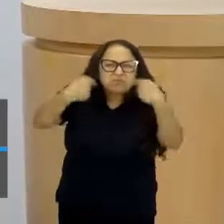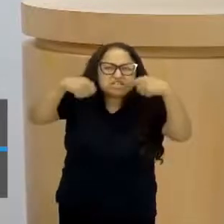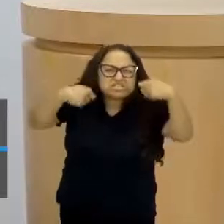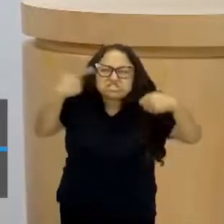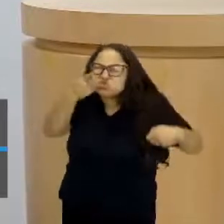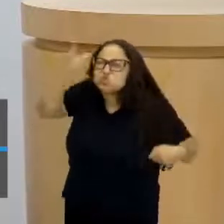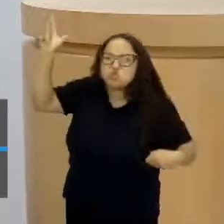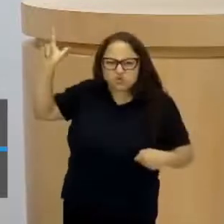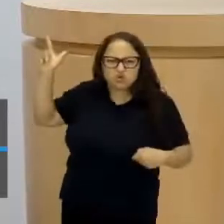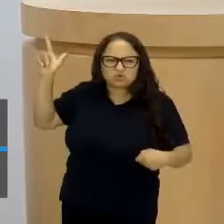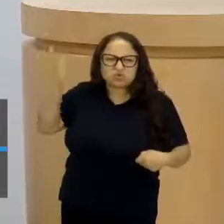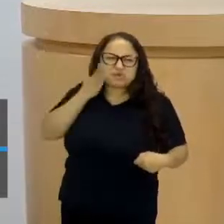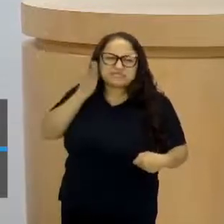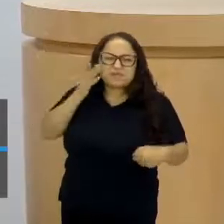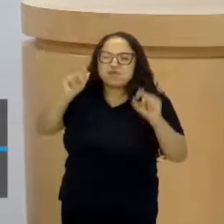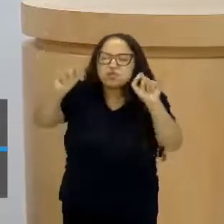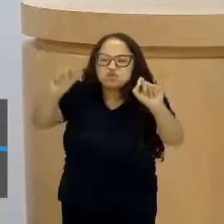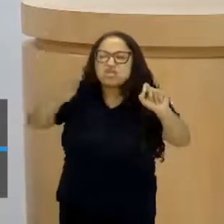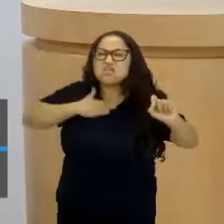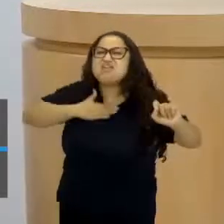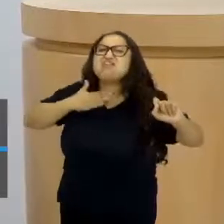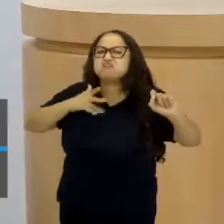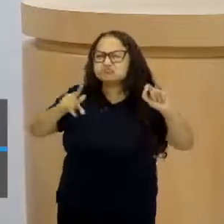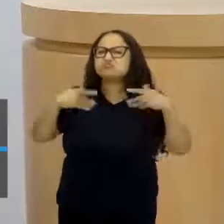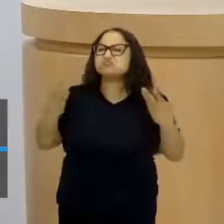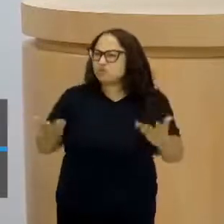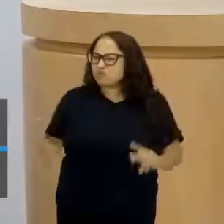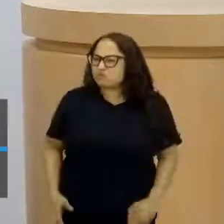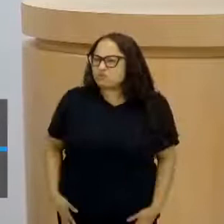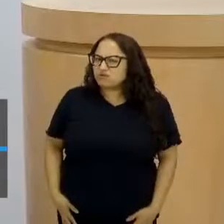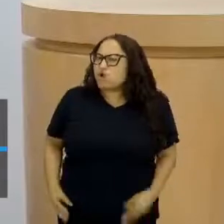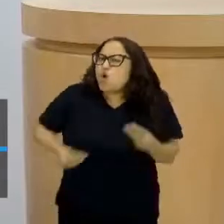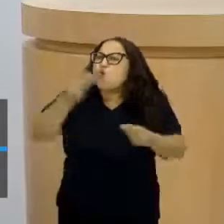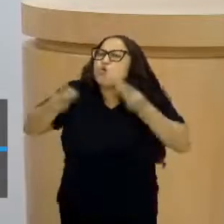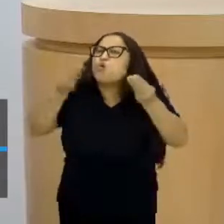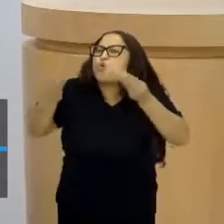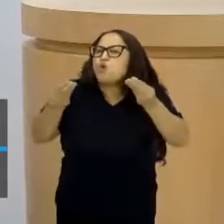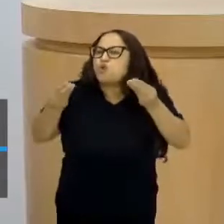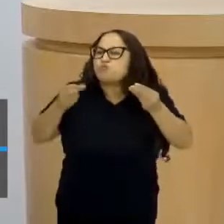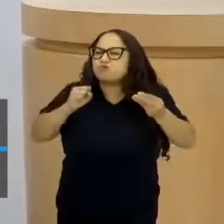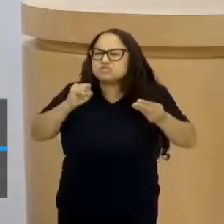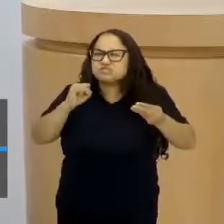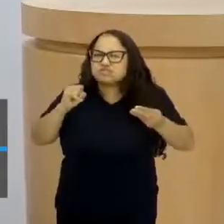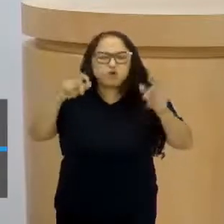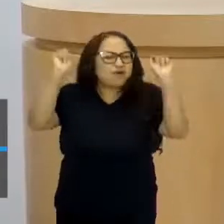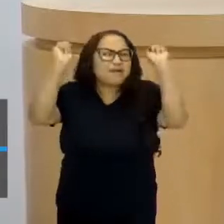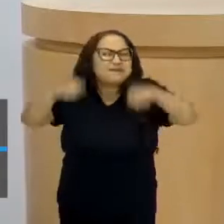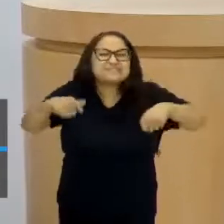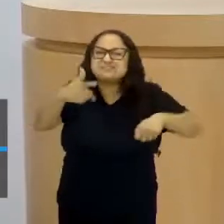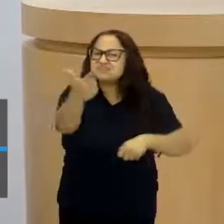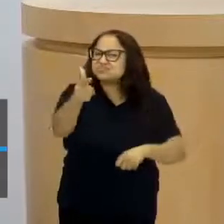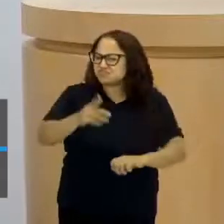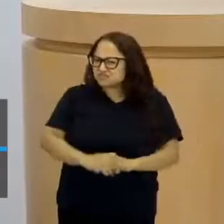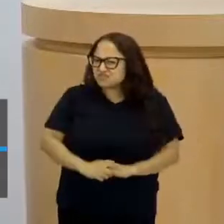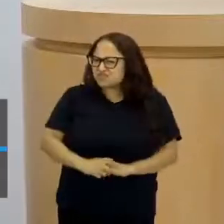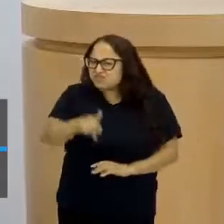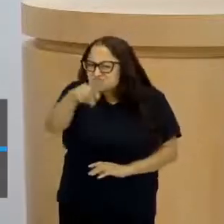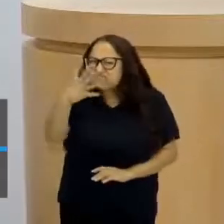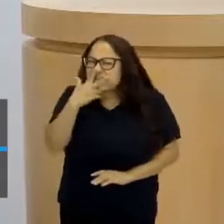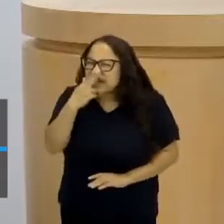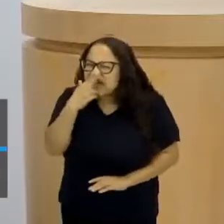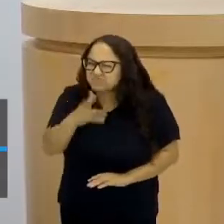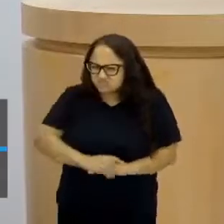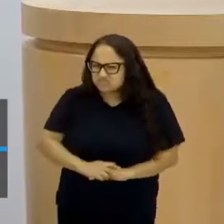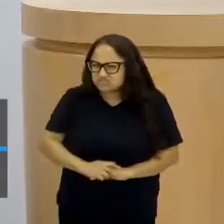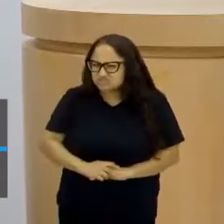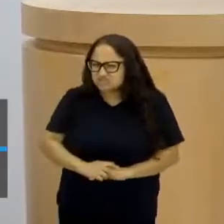outro. Porque a gente tem que ser validado pelo outro quando a gente não consegue enxergar a nossa própria capacidade de ser. Alguém fez